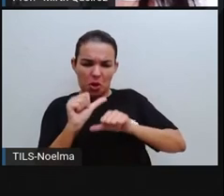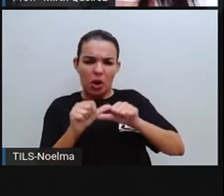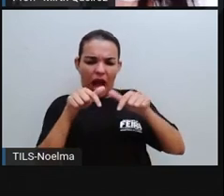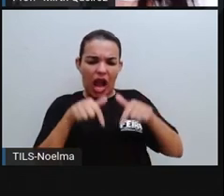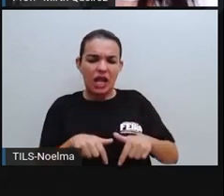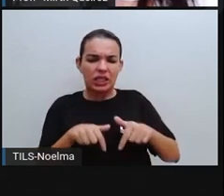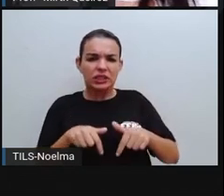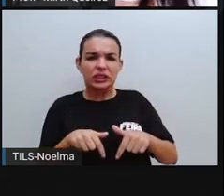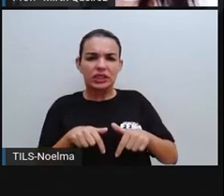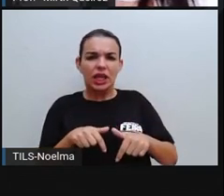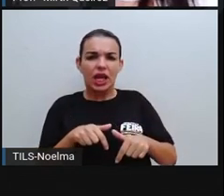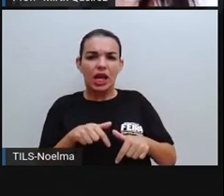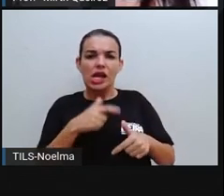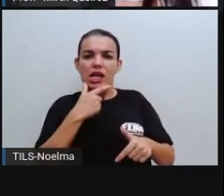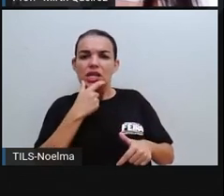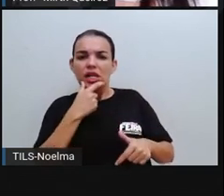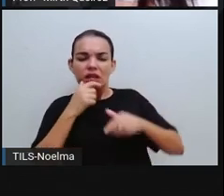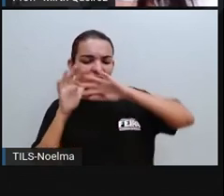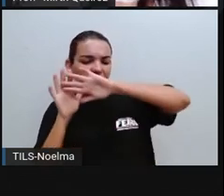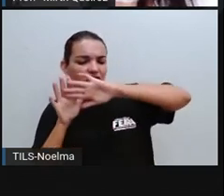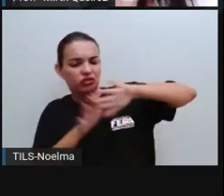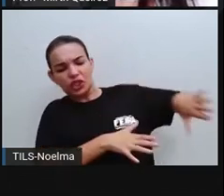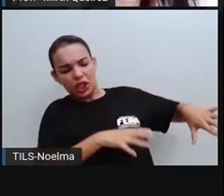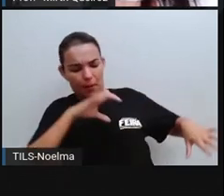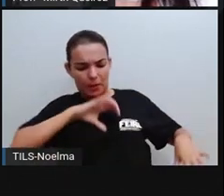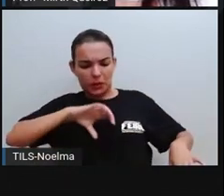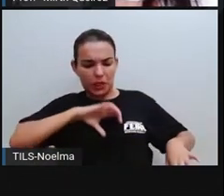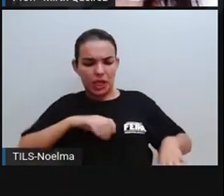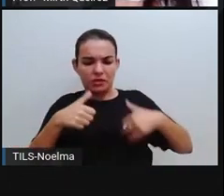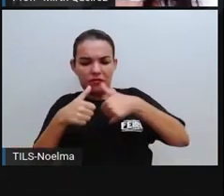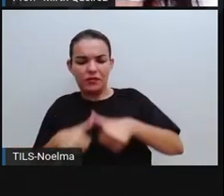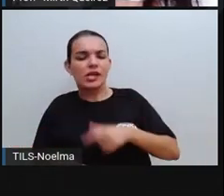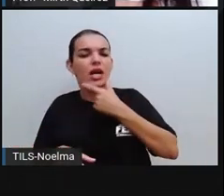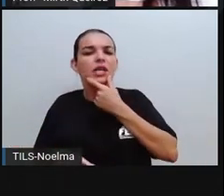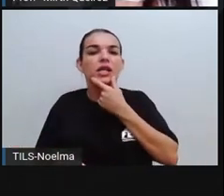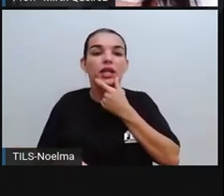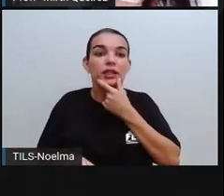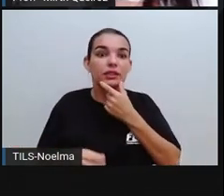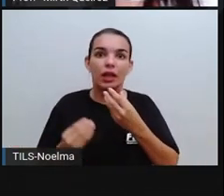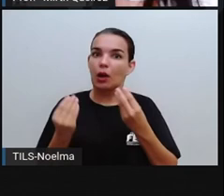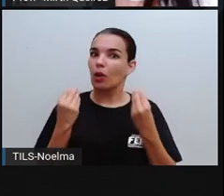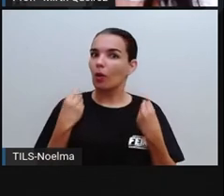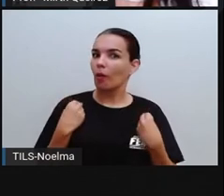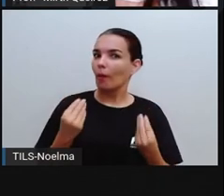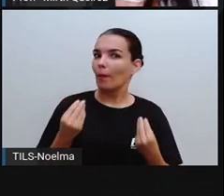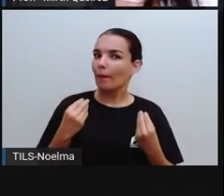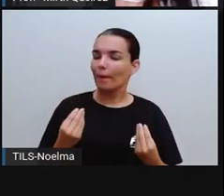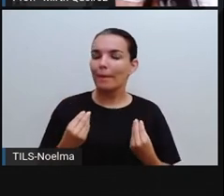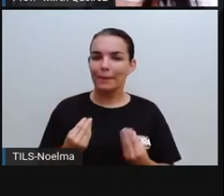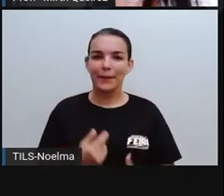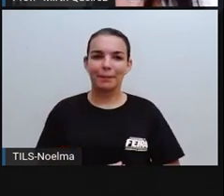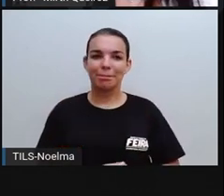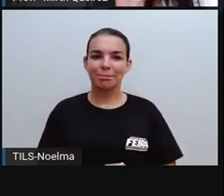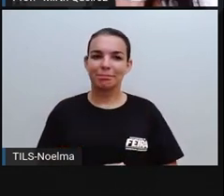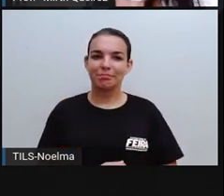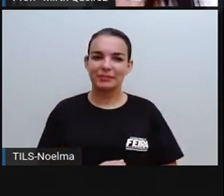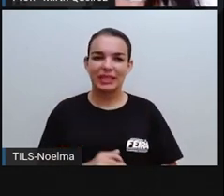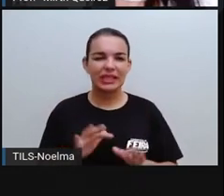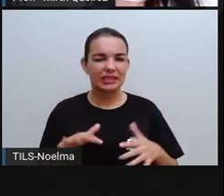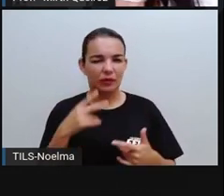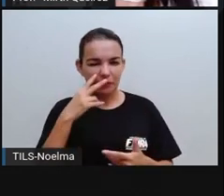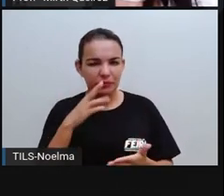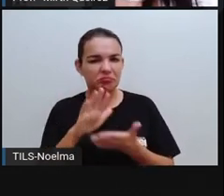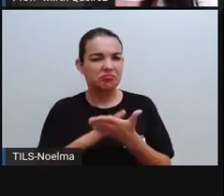Brasil e obriga as pessoas a utilizarem, de certa forma, a língua inglesa, né? Como língua oficial. Olha que